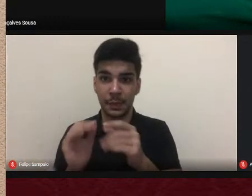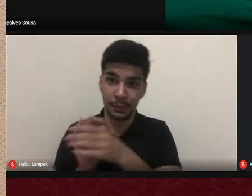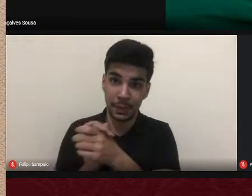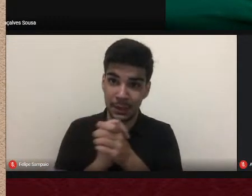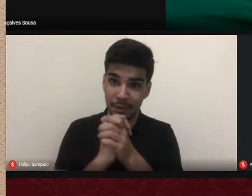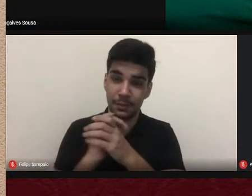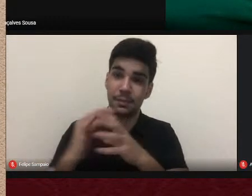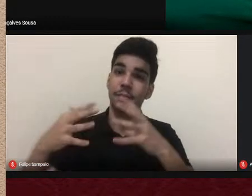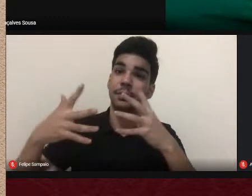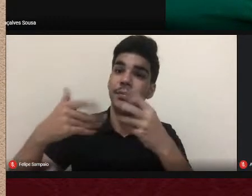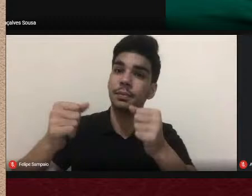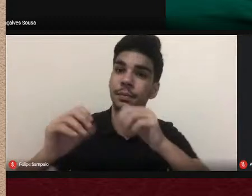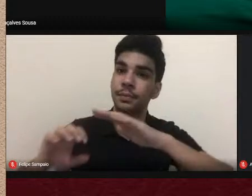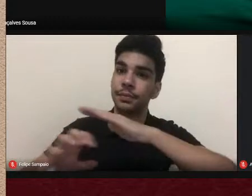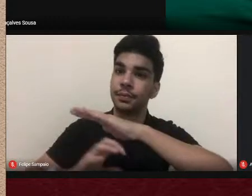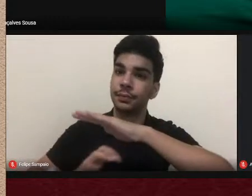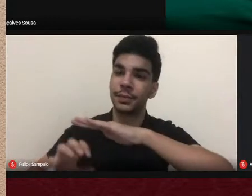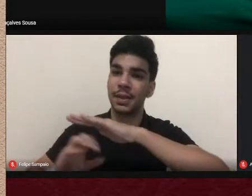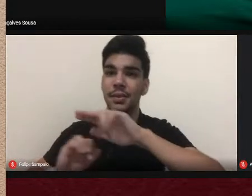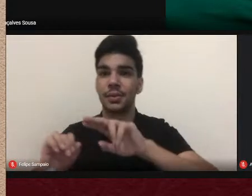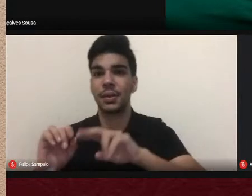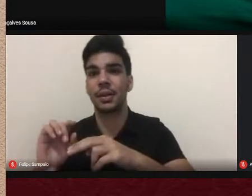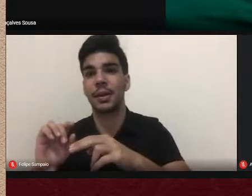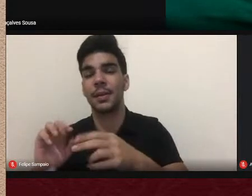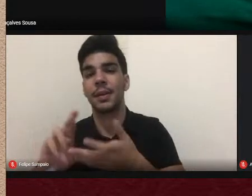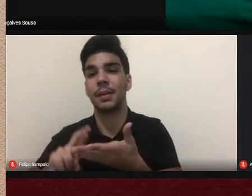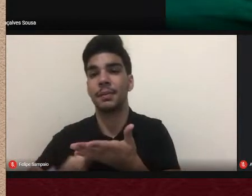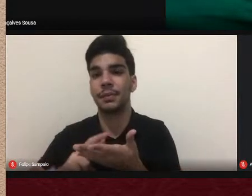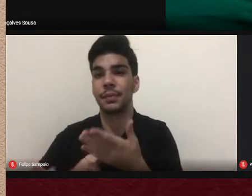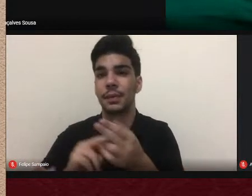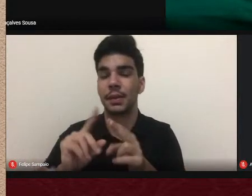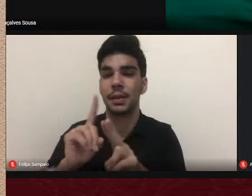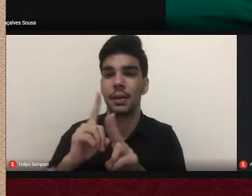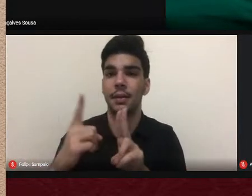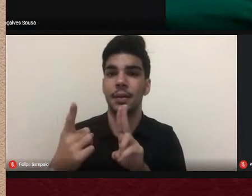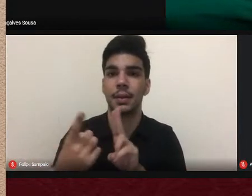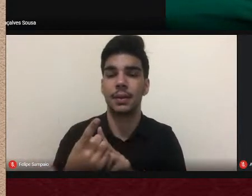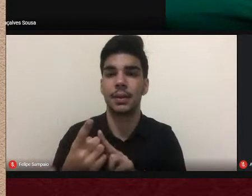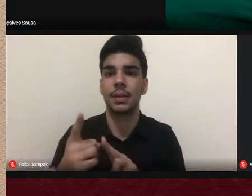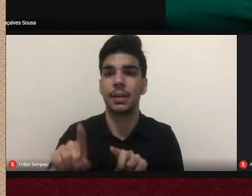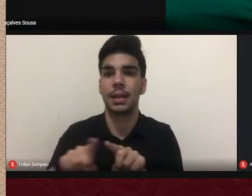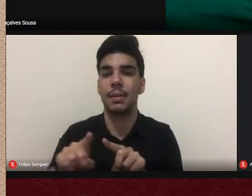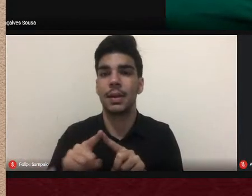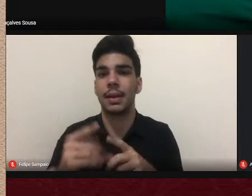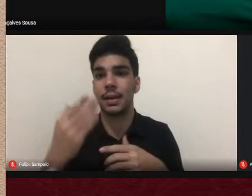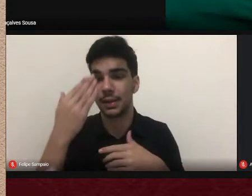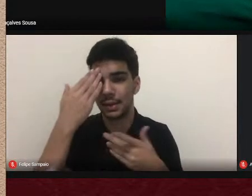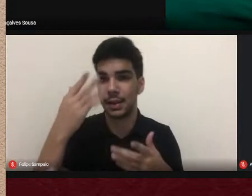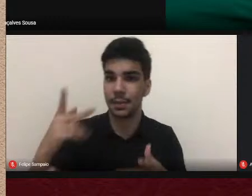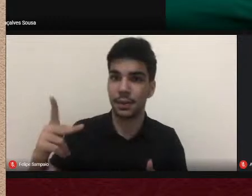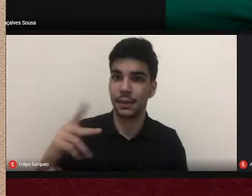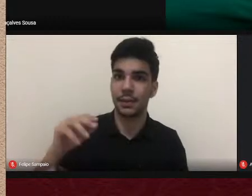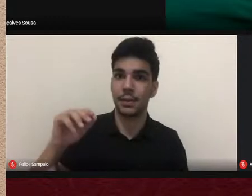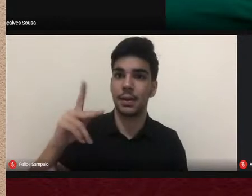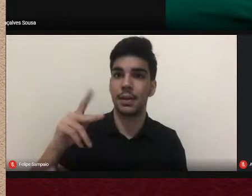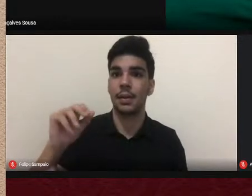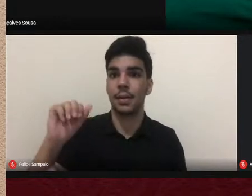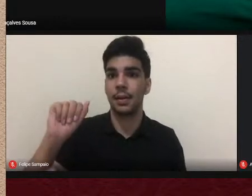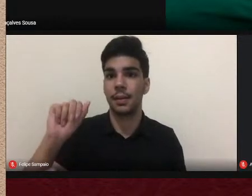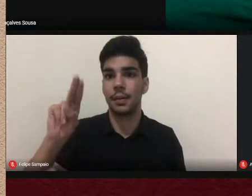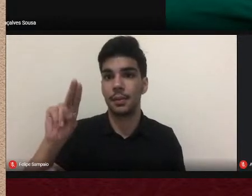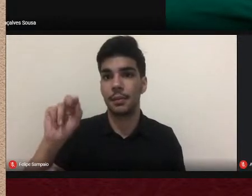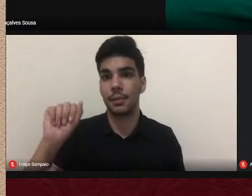vez a editora agradecer em nome meu da professora Paula e da professora Adriana pelo trabalho